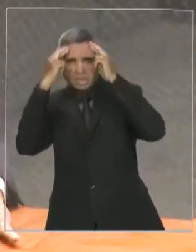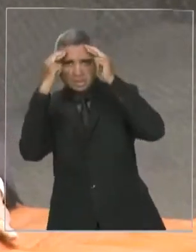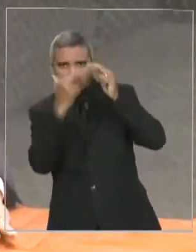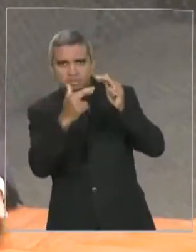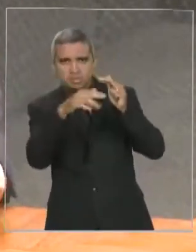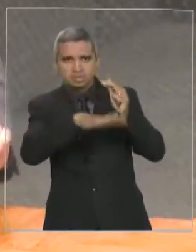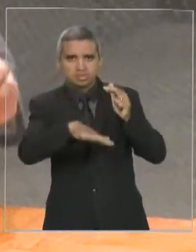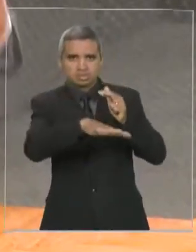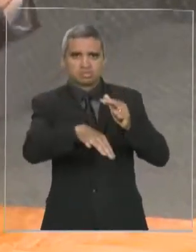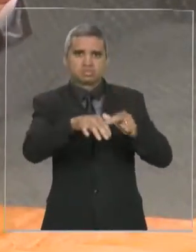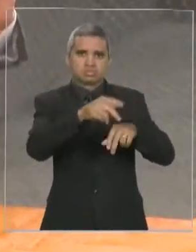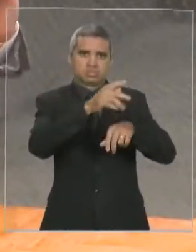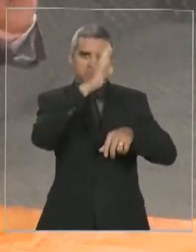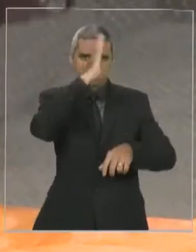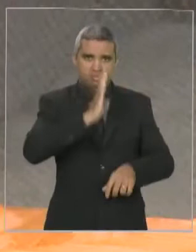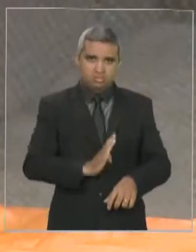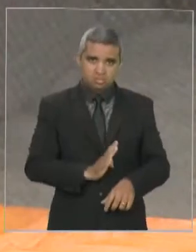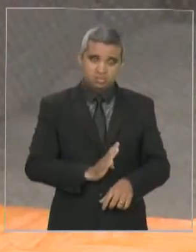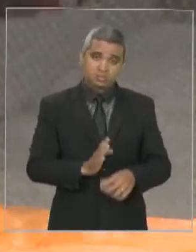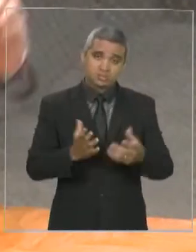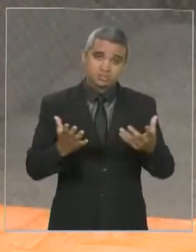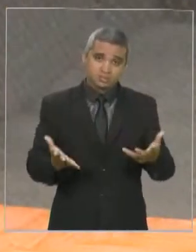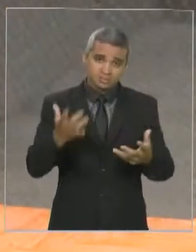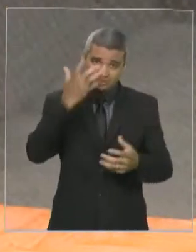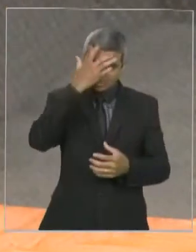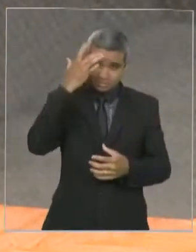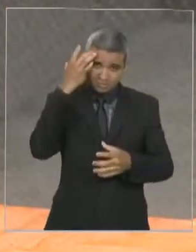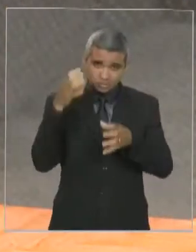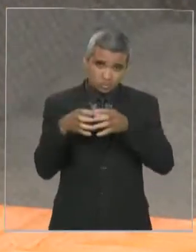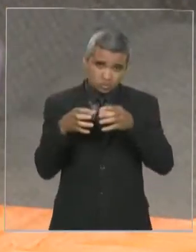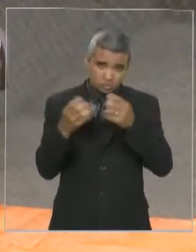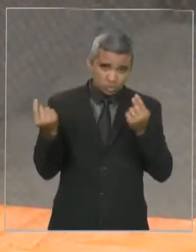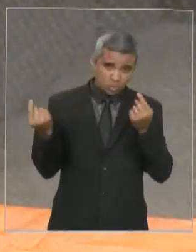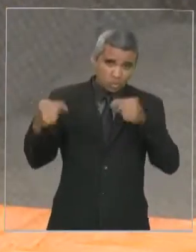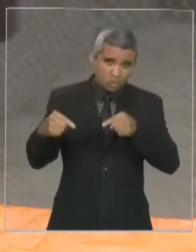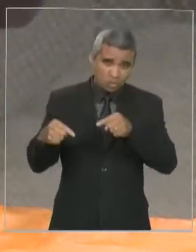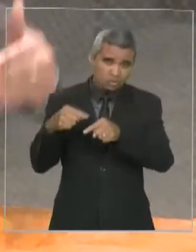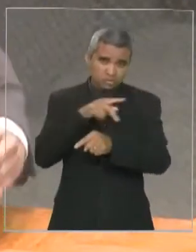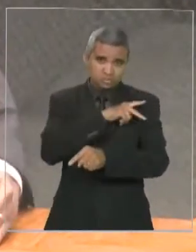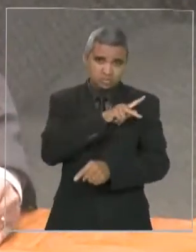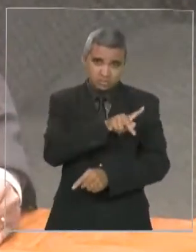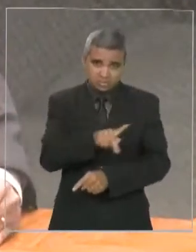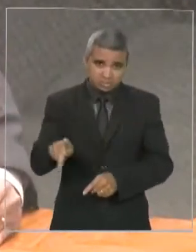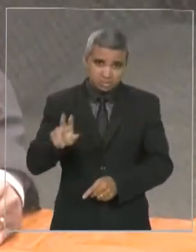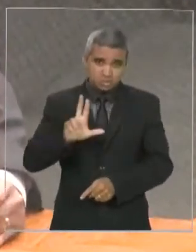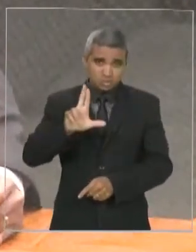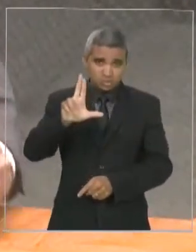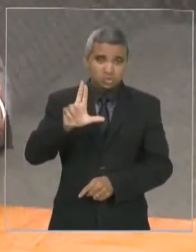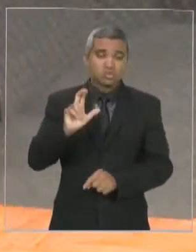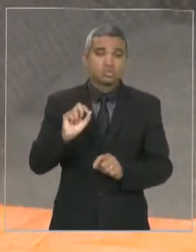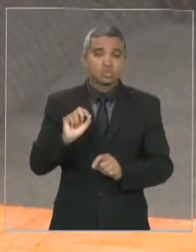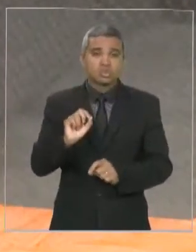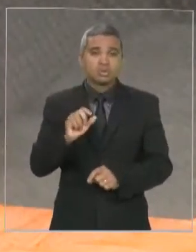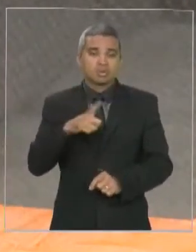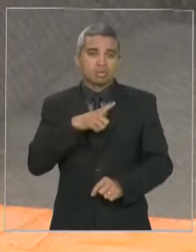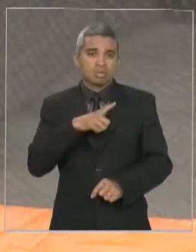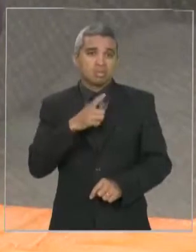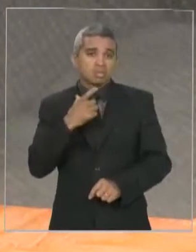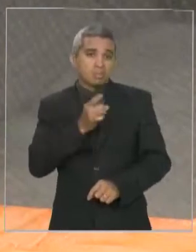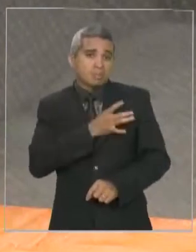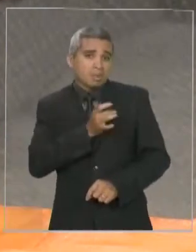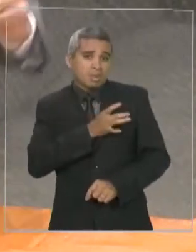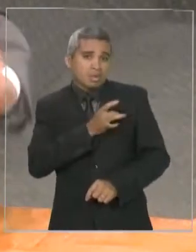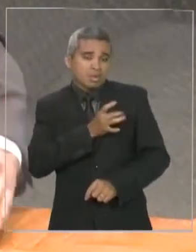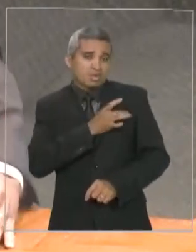que fazem oposição ao presidente Lula temem. É o Brasil continuar ser um país forte,